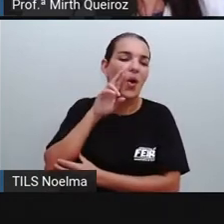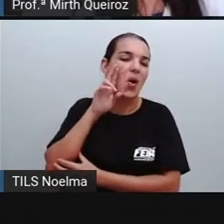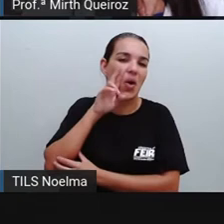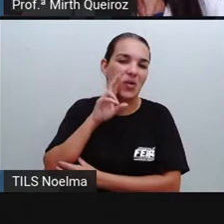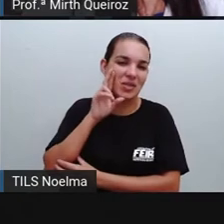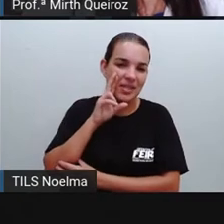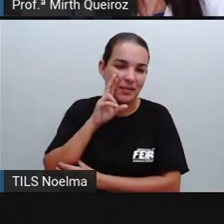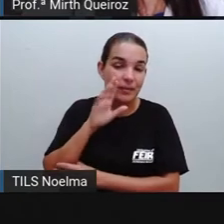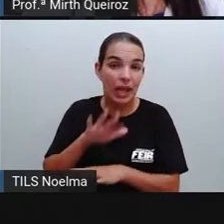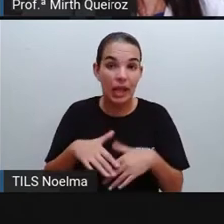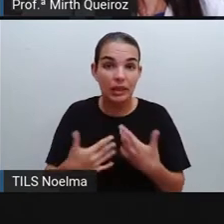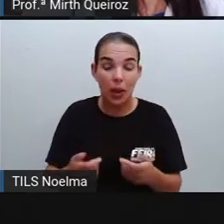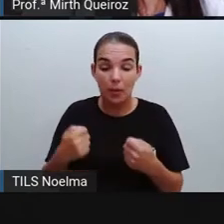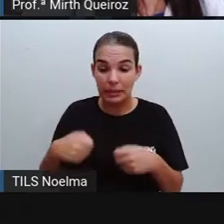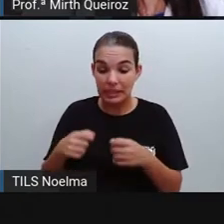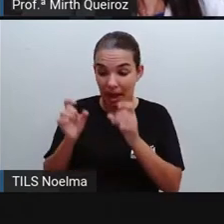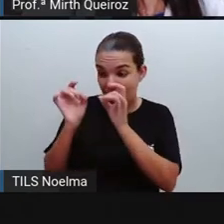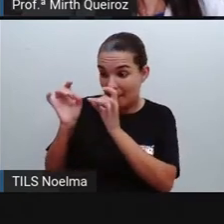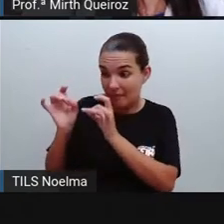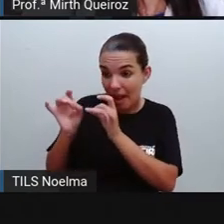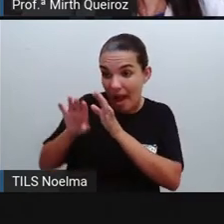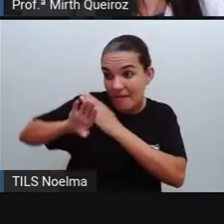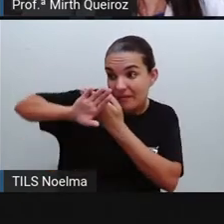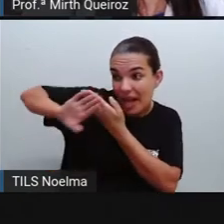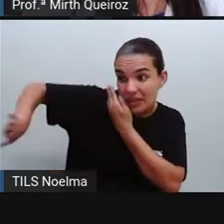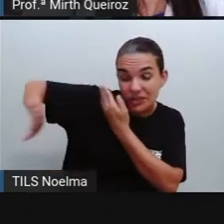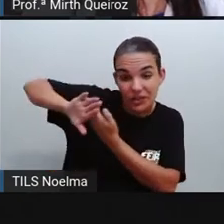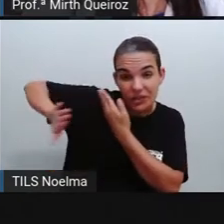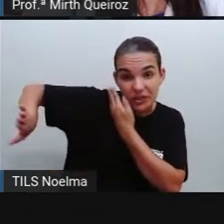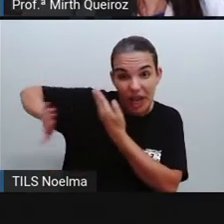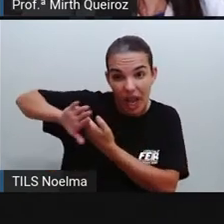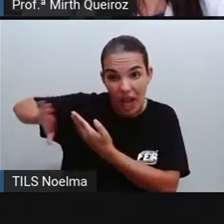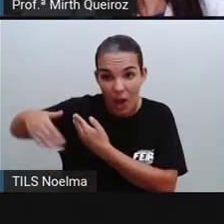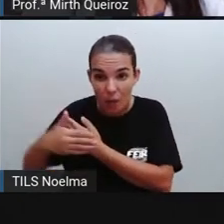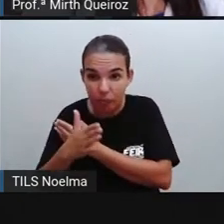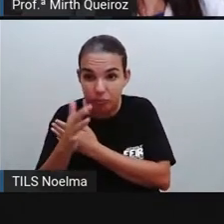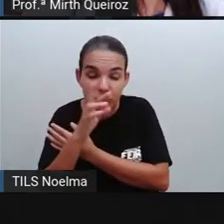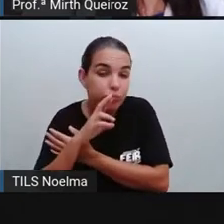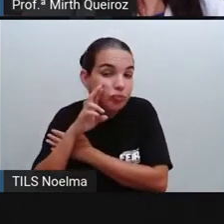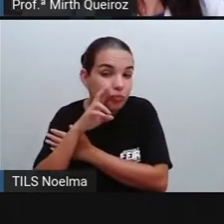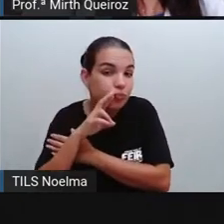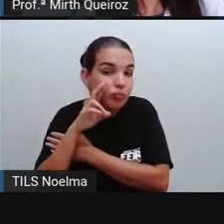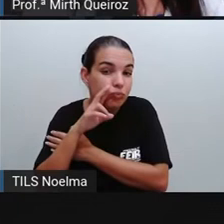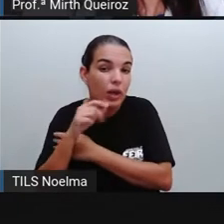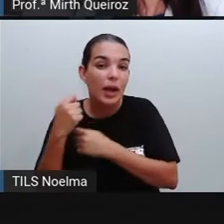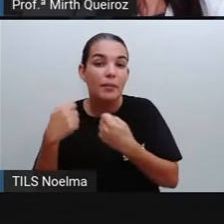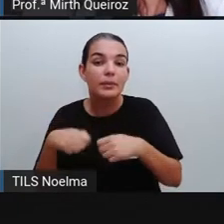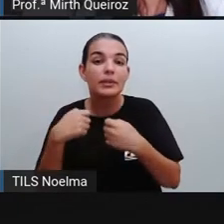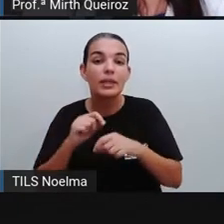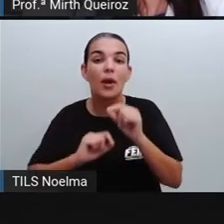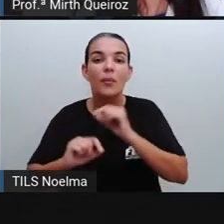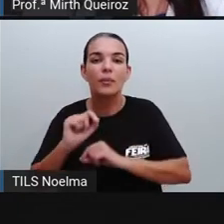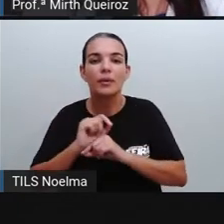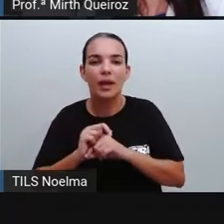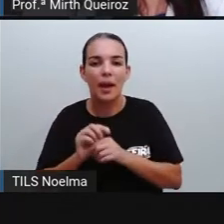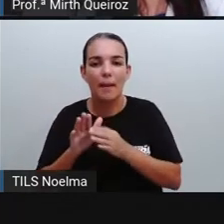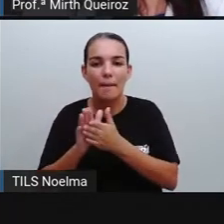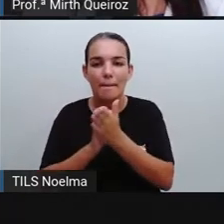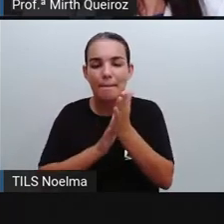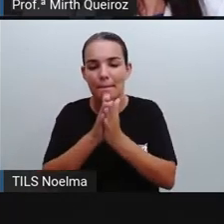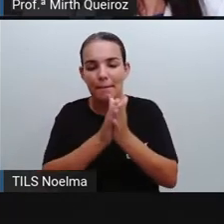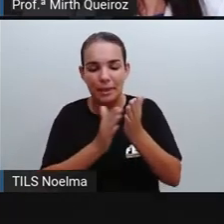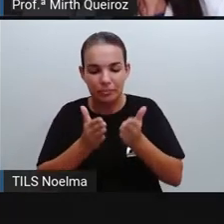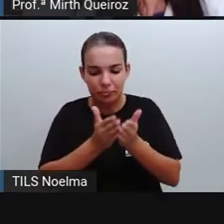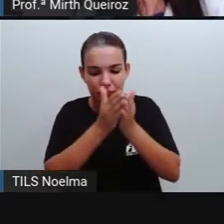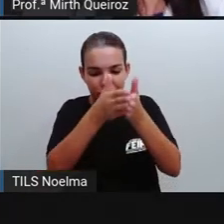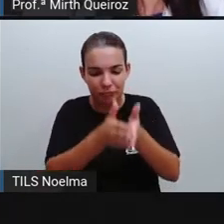Portanto, pra afastar o Boto cor-de-rosa, deve-se passar alho nas canoas e nos locais onde ele gosta de